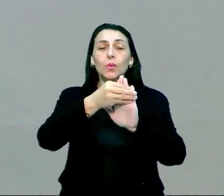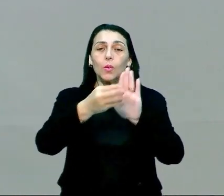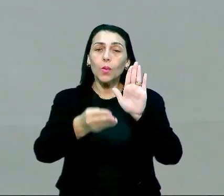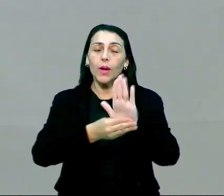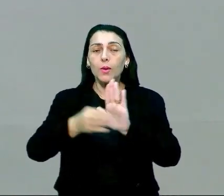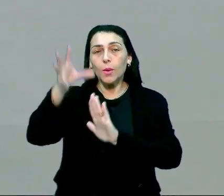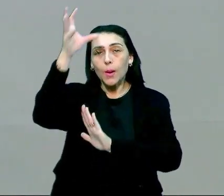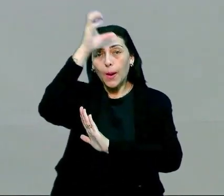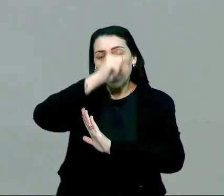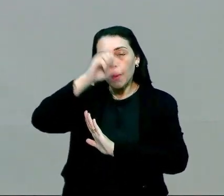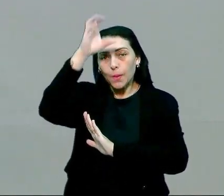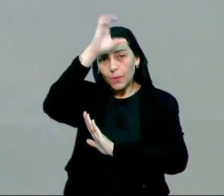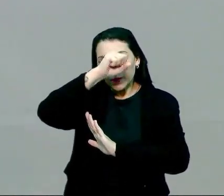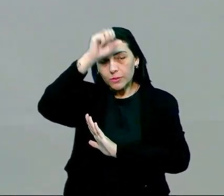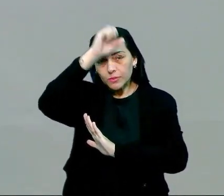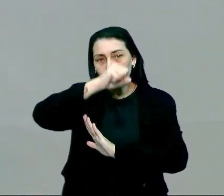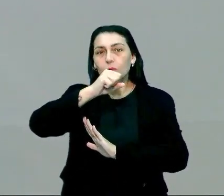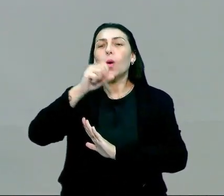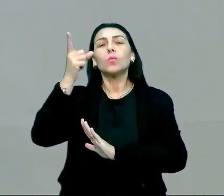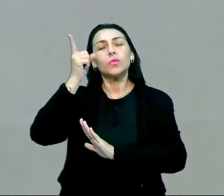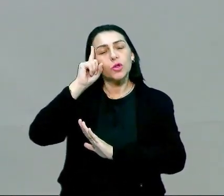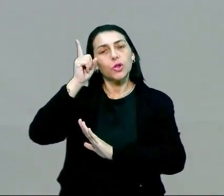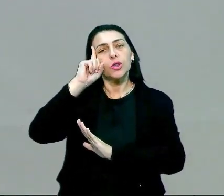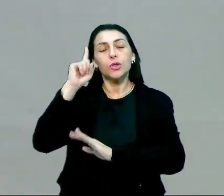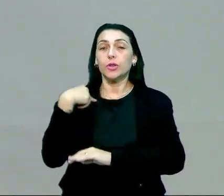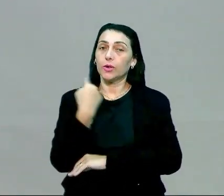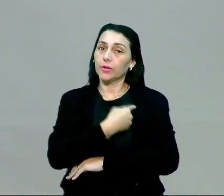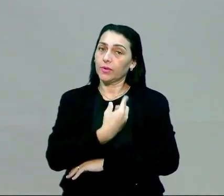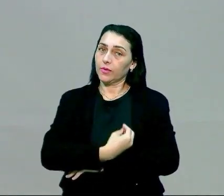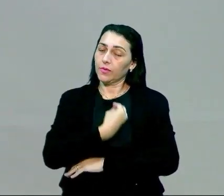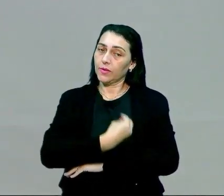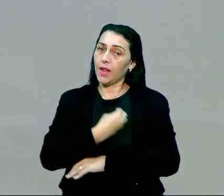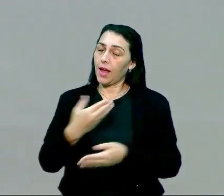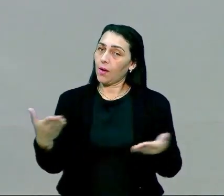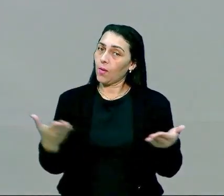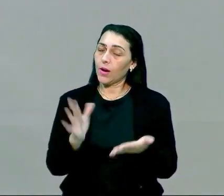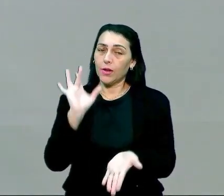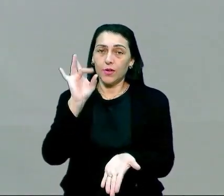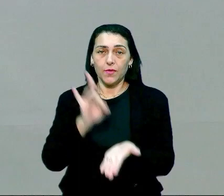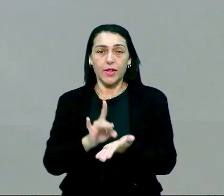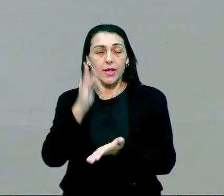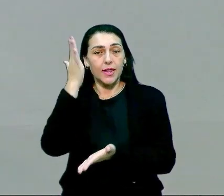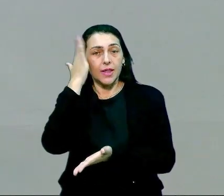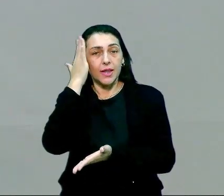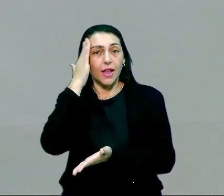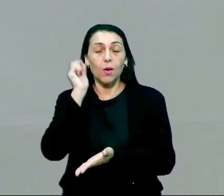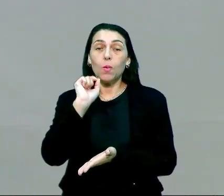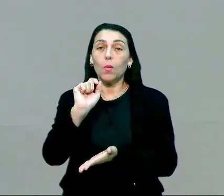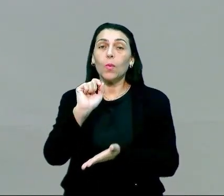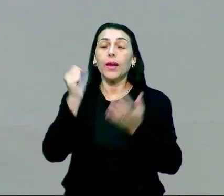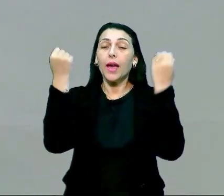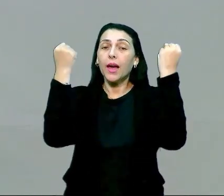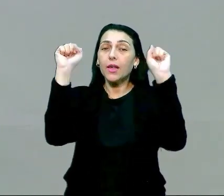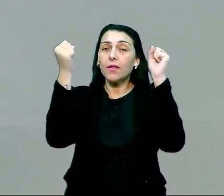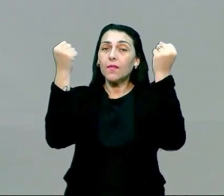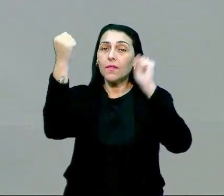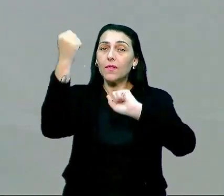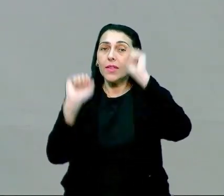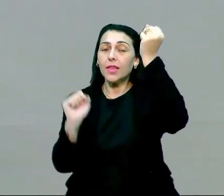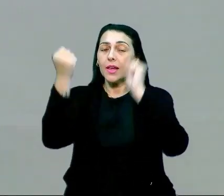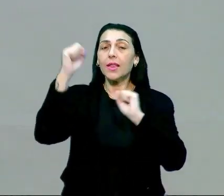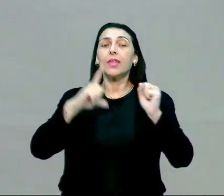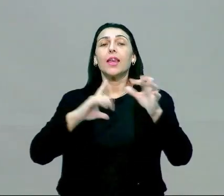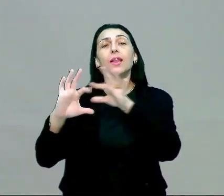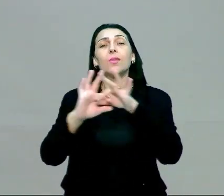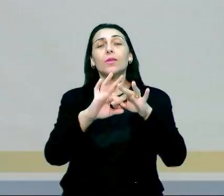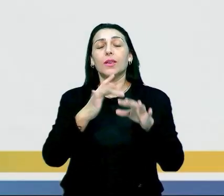do aprendizado com o dia a dia, com a nossa vida. Então a gente vai agora realmente compreender o que a atividade física condiz nesse